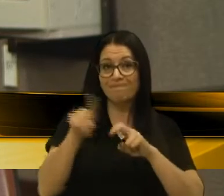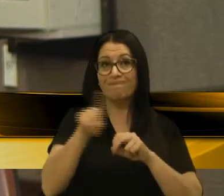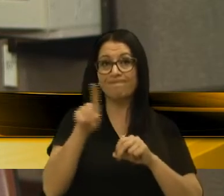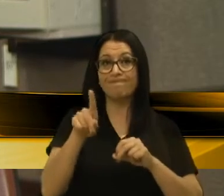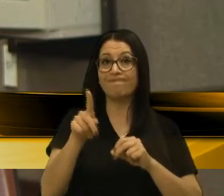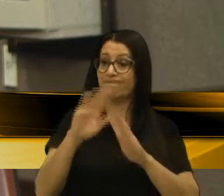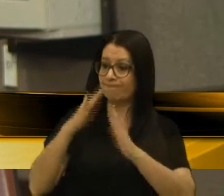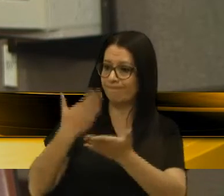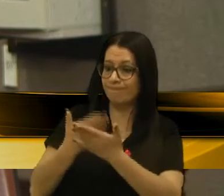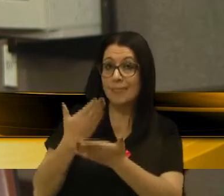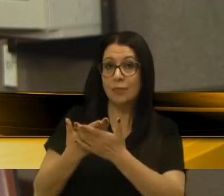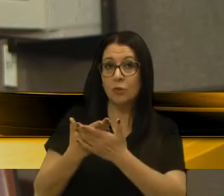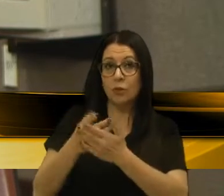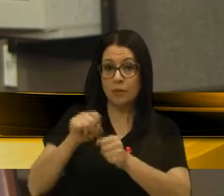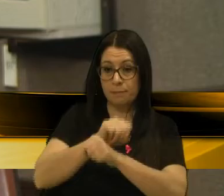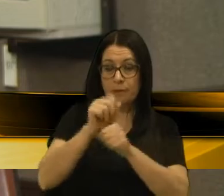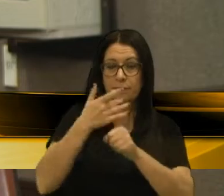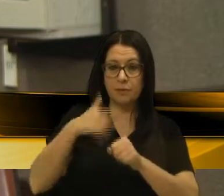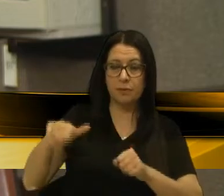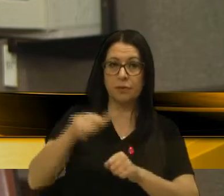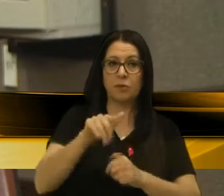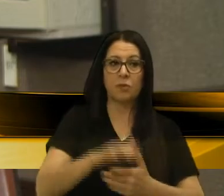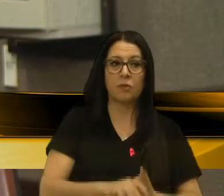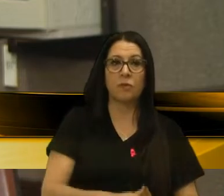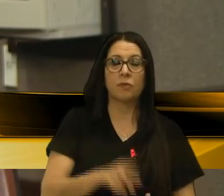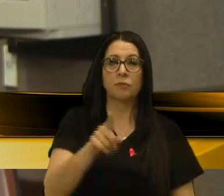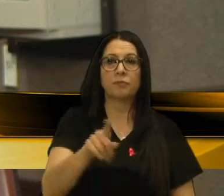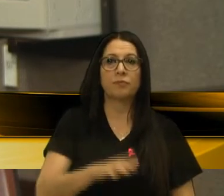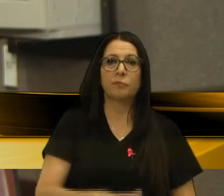ter escola de turno integral, educação de qualidade,